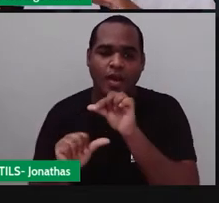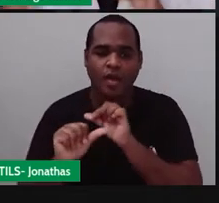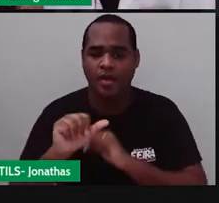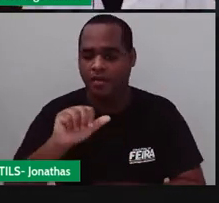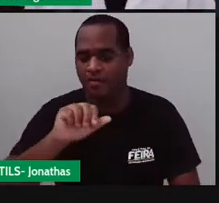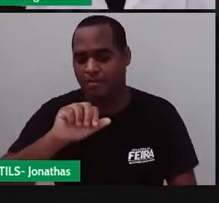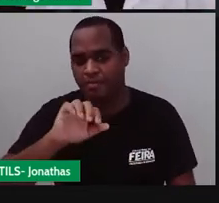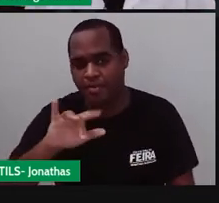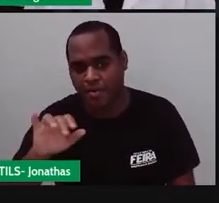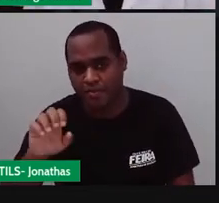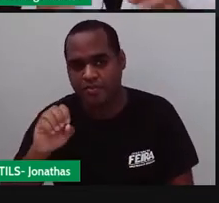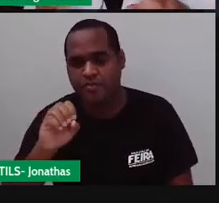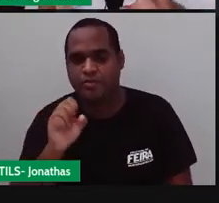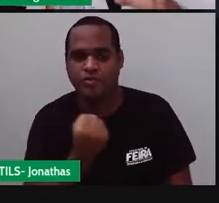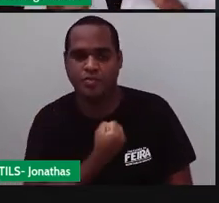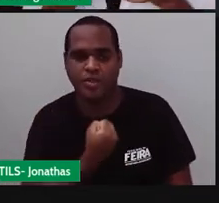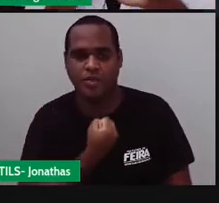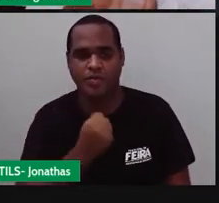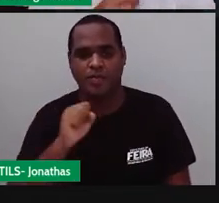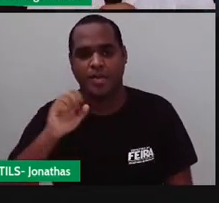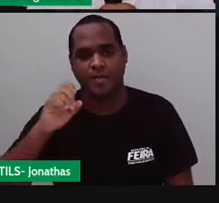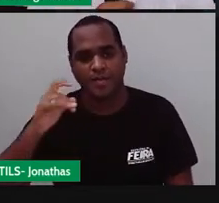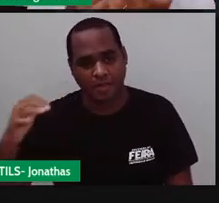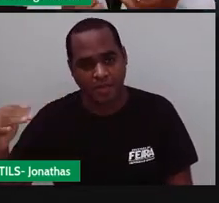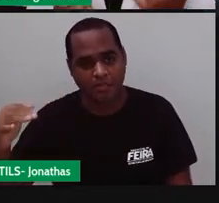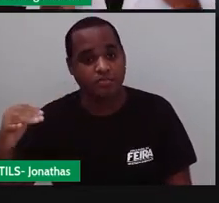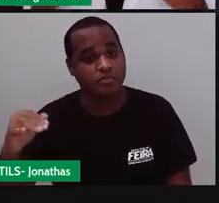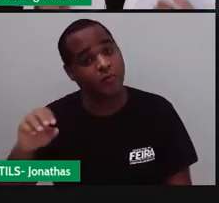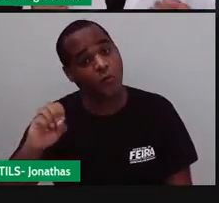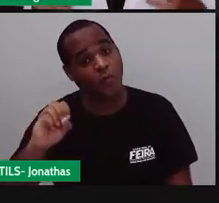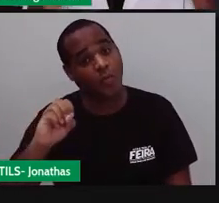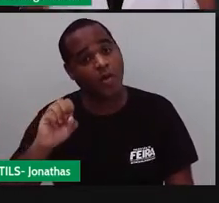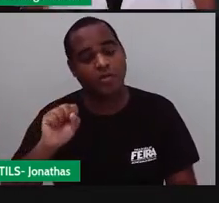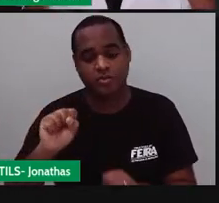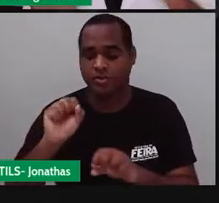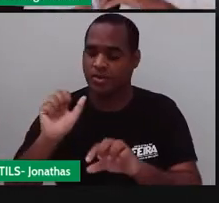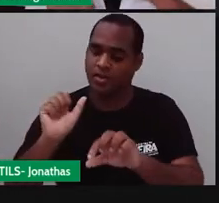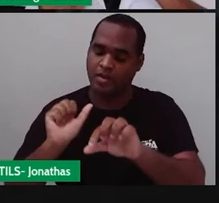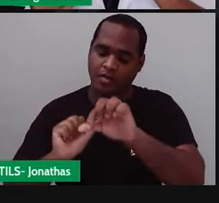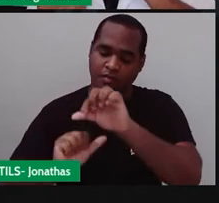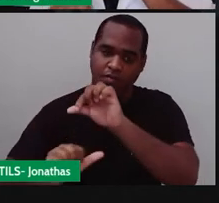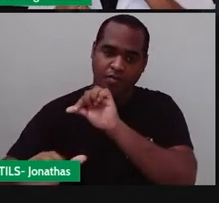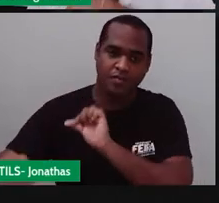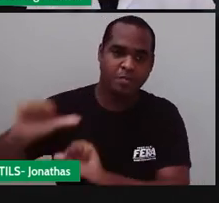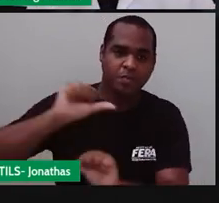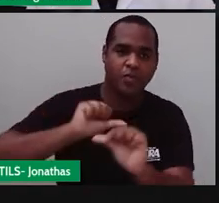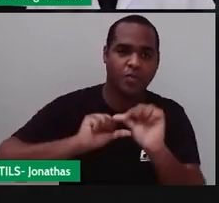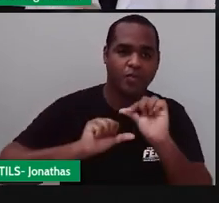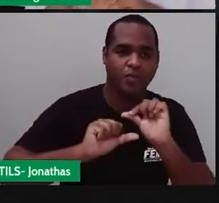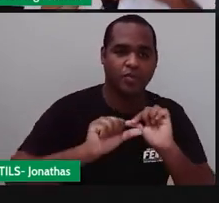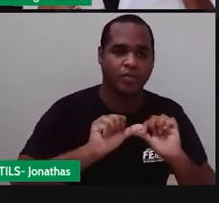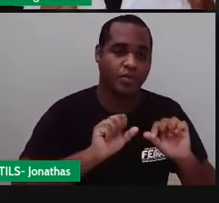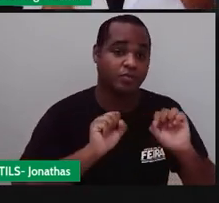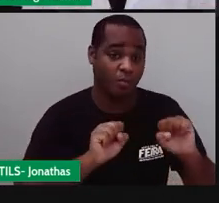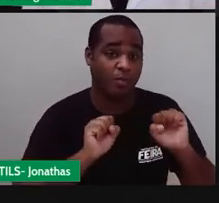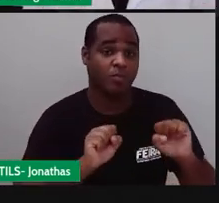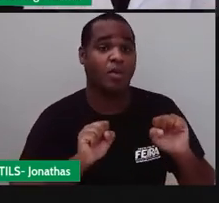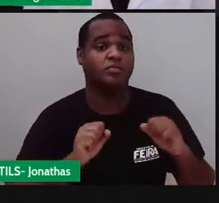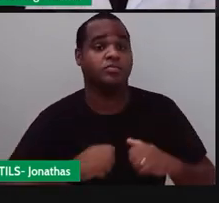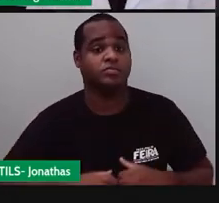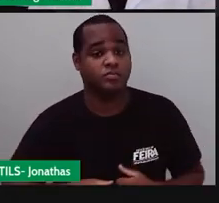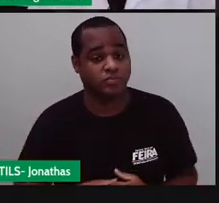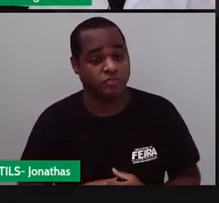decimal. Ou o contrário, dá para pegar um número na forma decimal e mudar